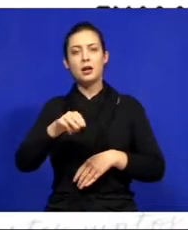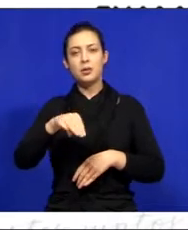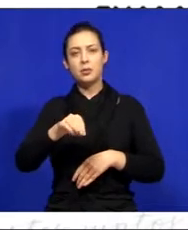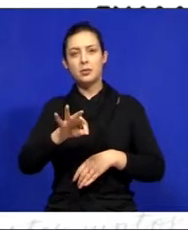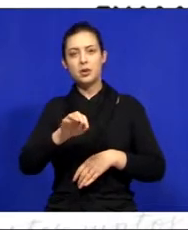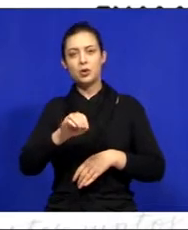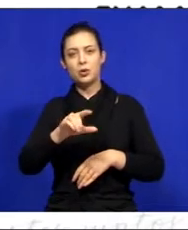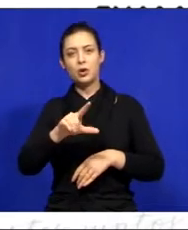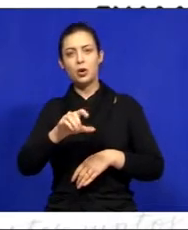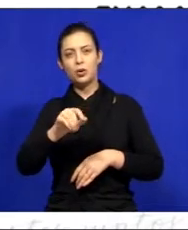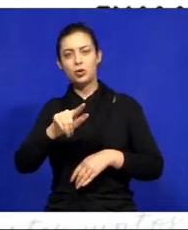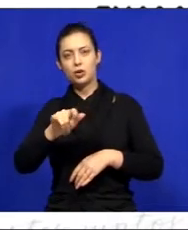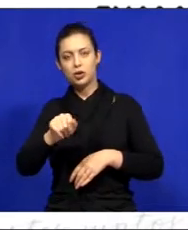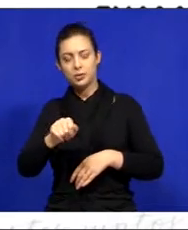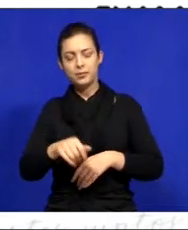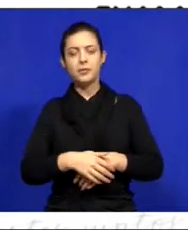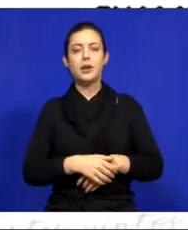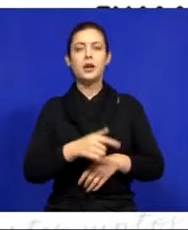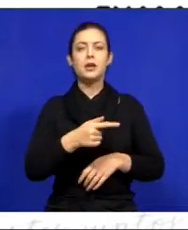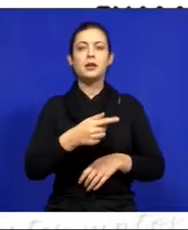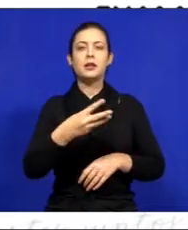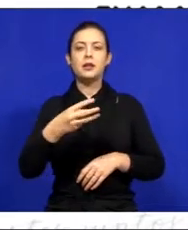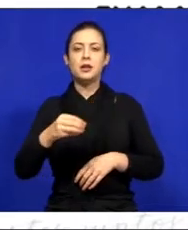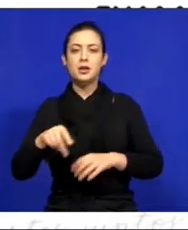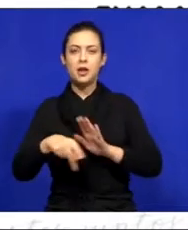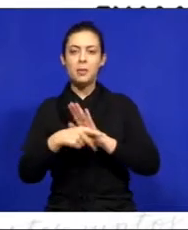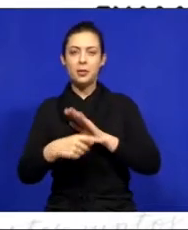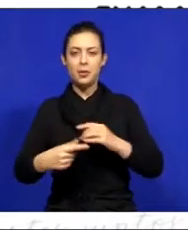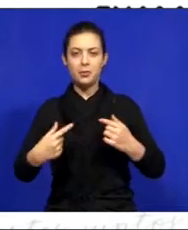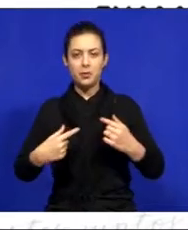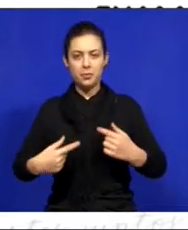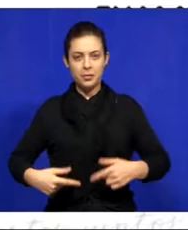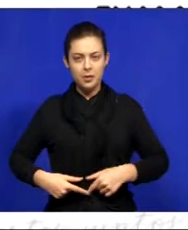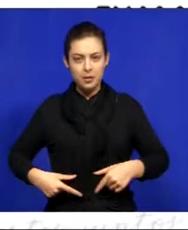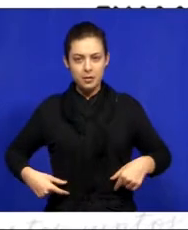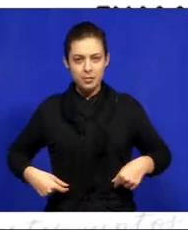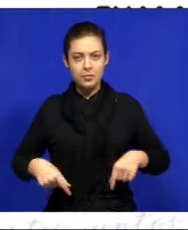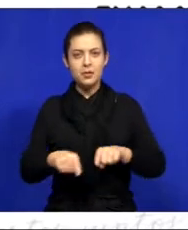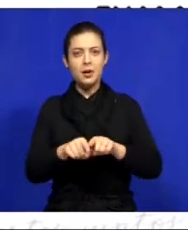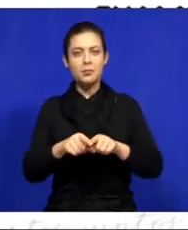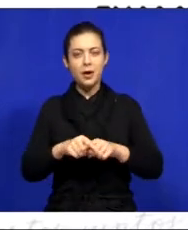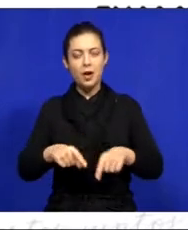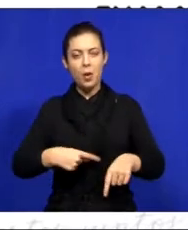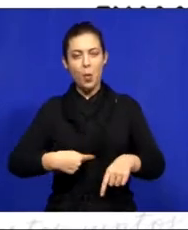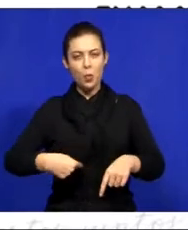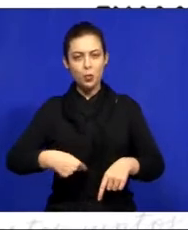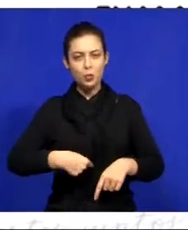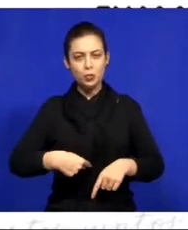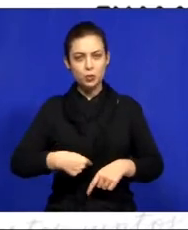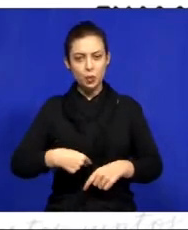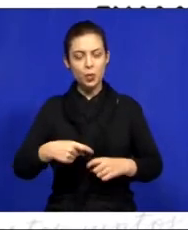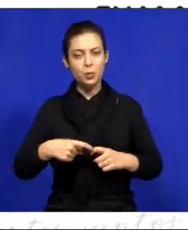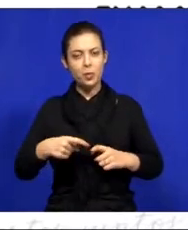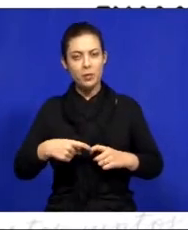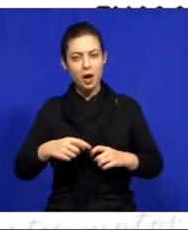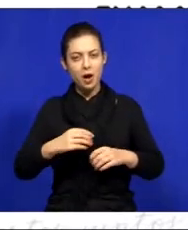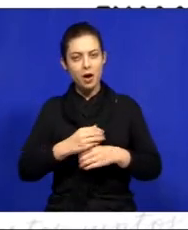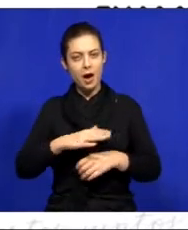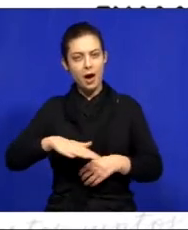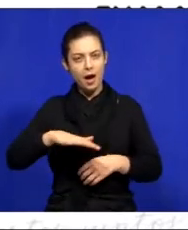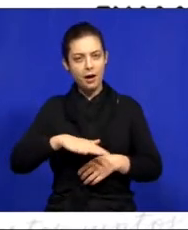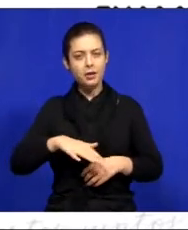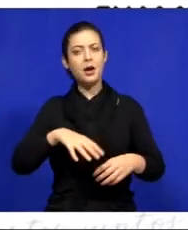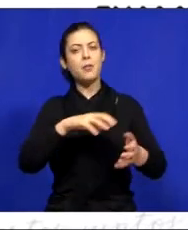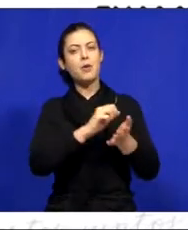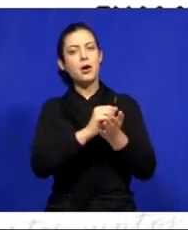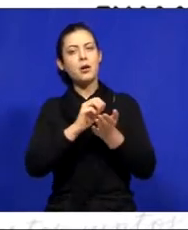730 em endocrinologia e 500 em gastroenterologia. Então, registramos aí,